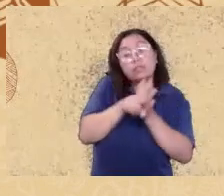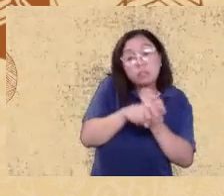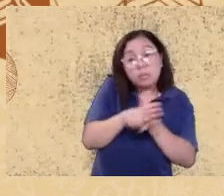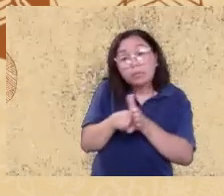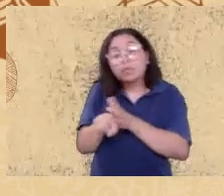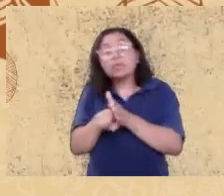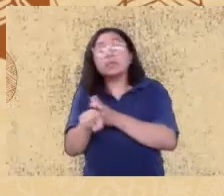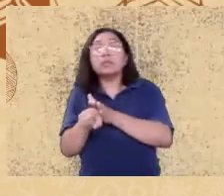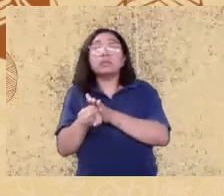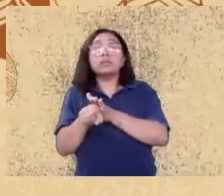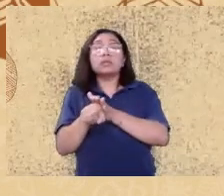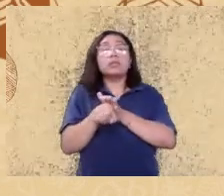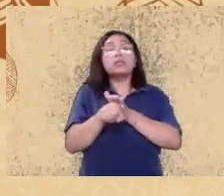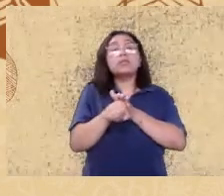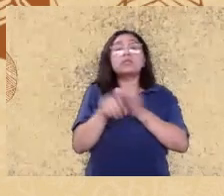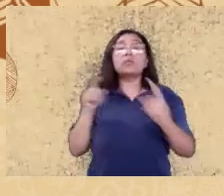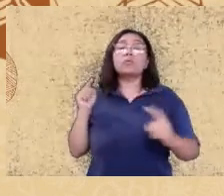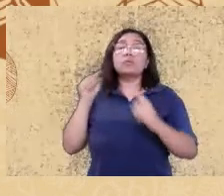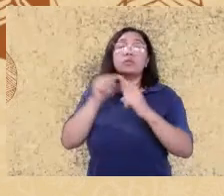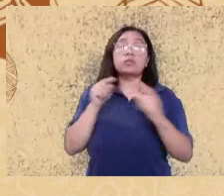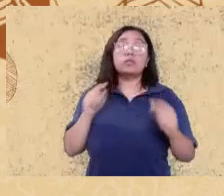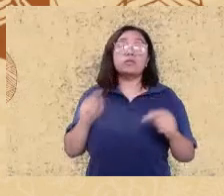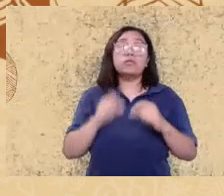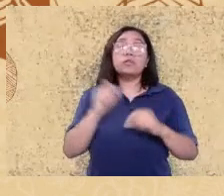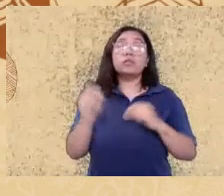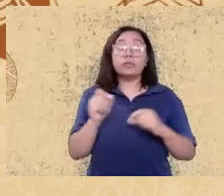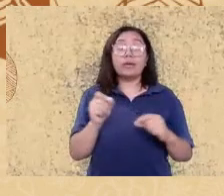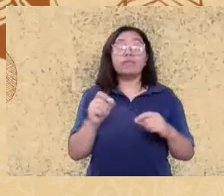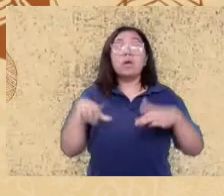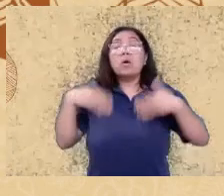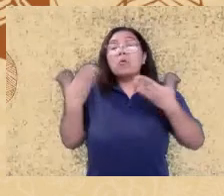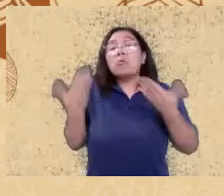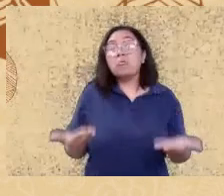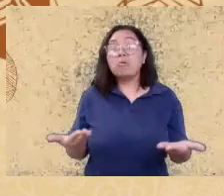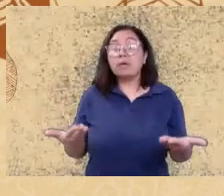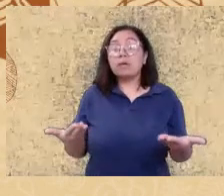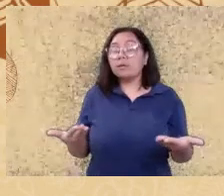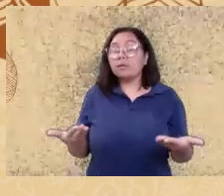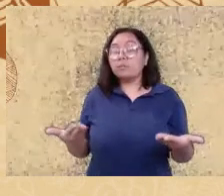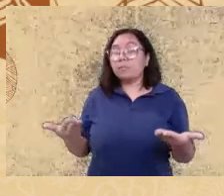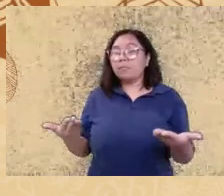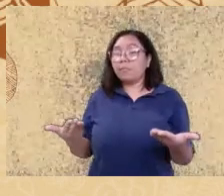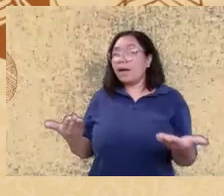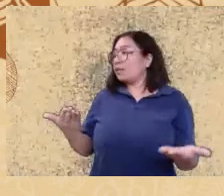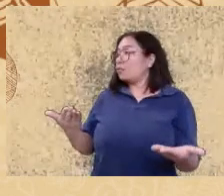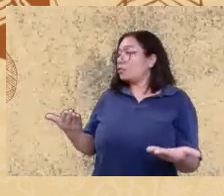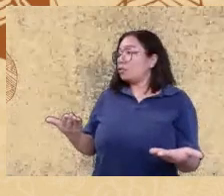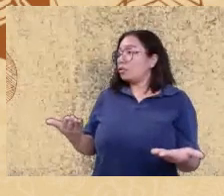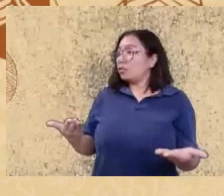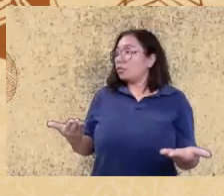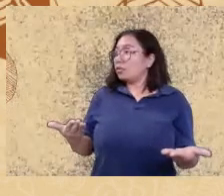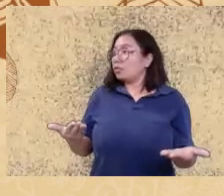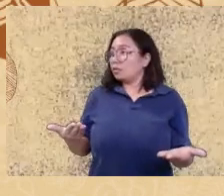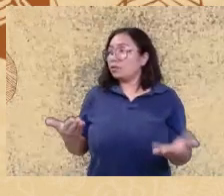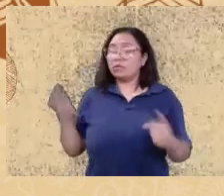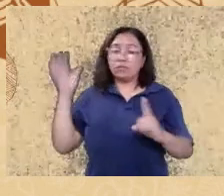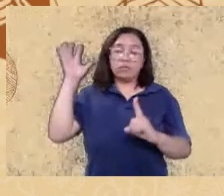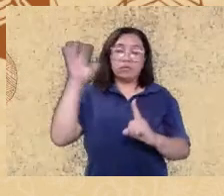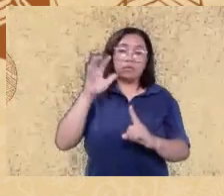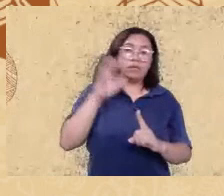levantar alguns impactos na saúde psicológica de diferentes grupos sociais durante a pandemia da covid-19